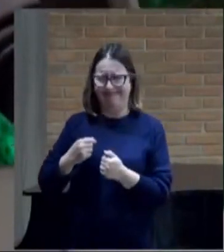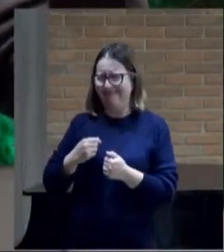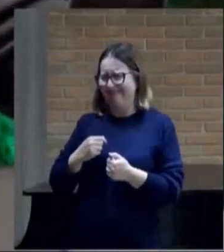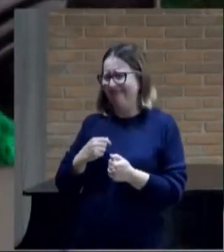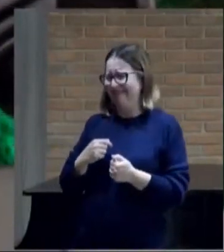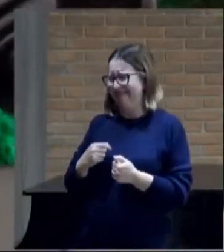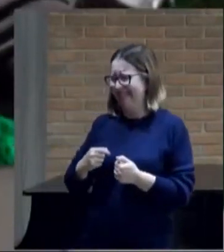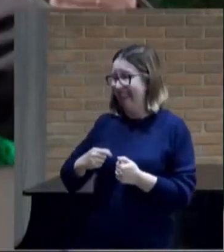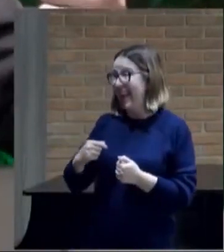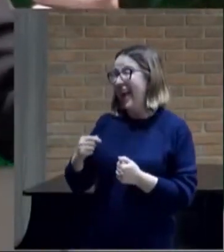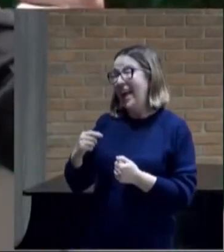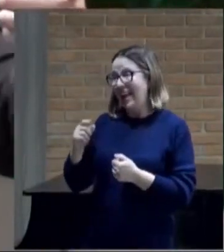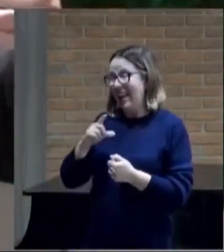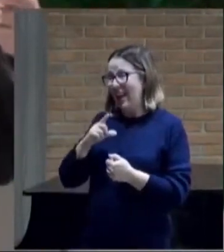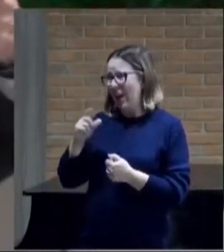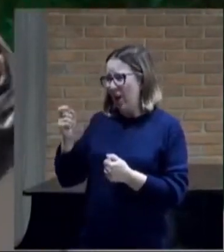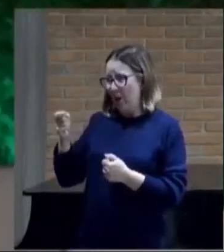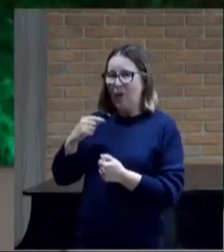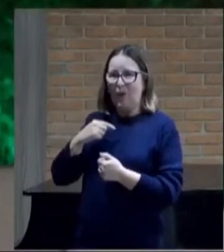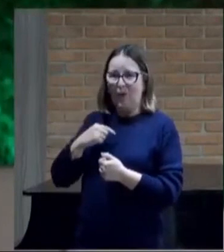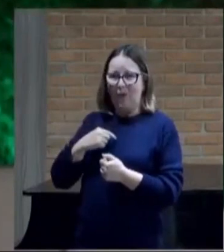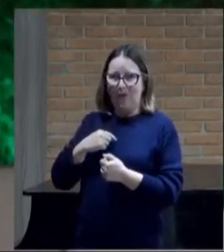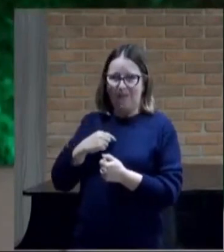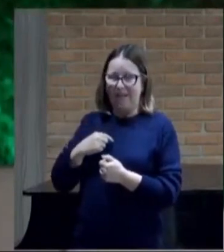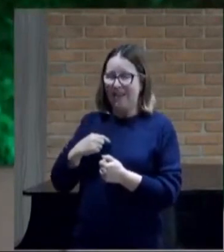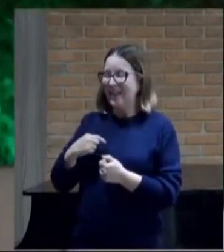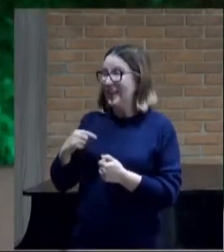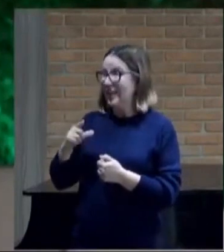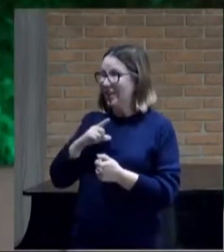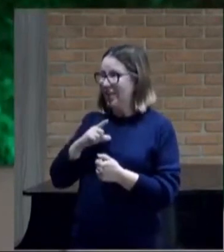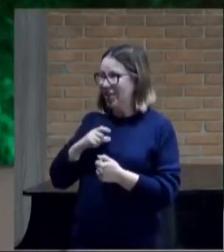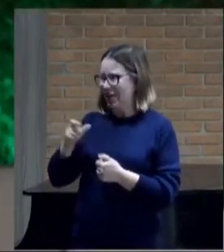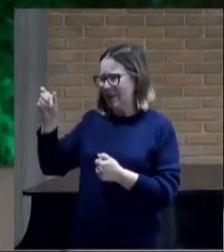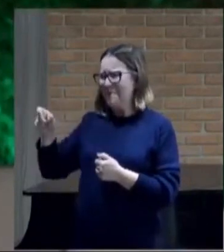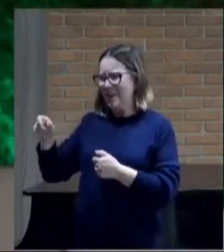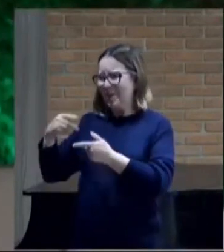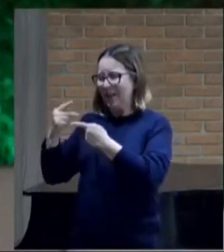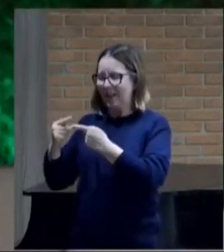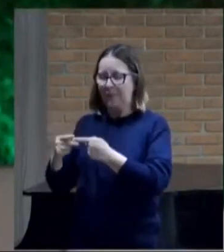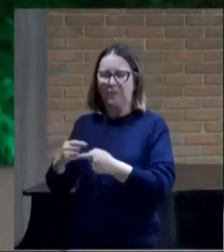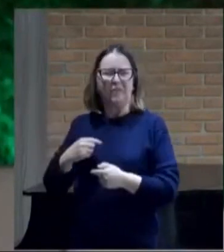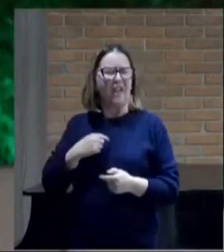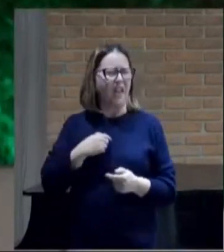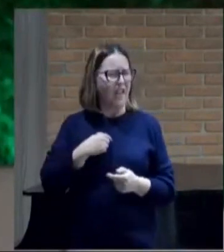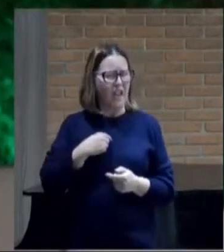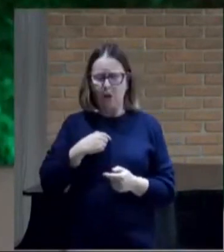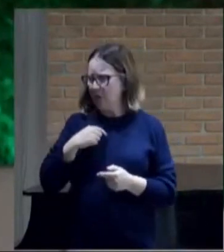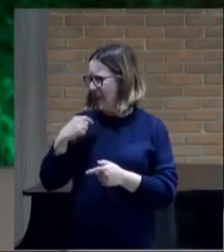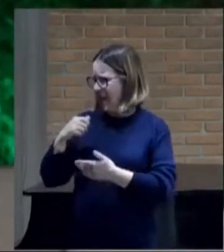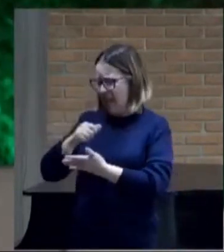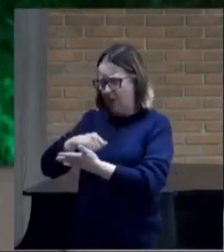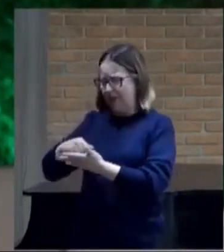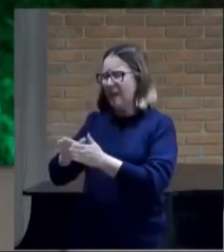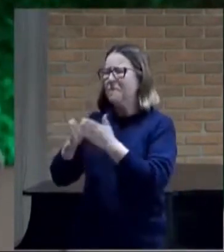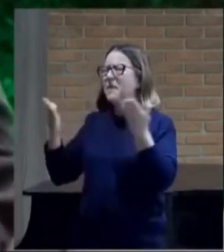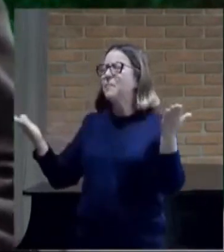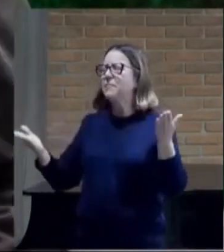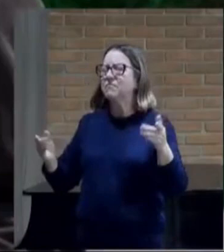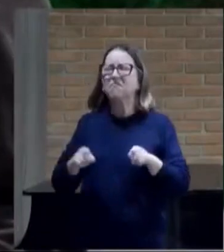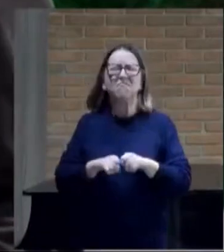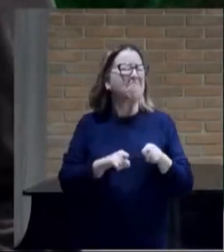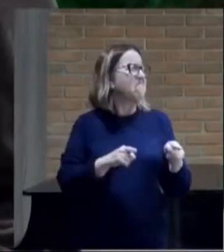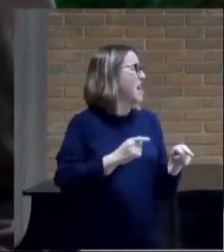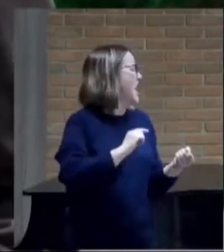Havia uma outra pessoa que tinha lido Não fui eu que escrevia a Bíblia Mas eu não